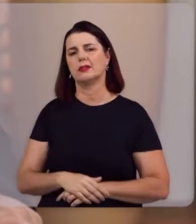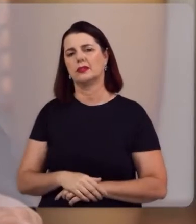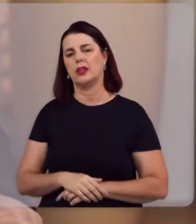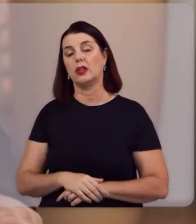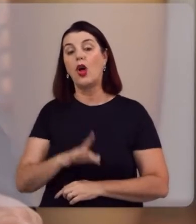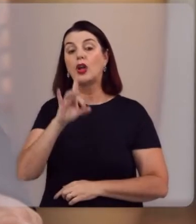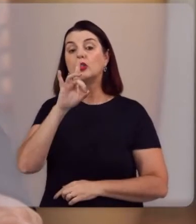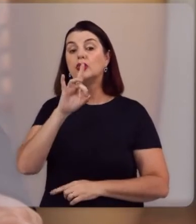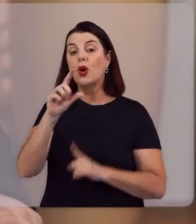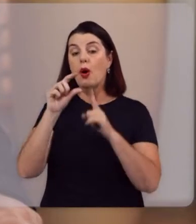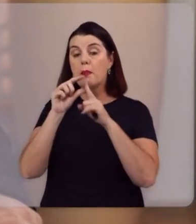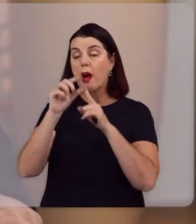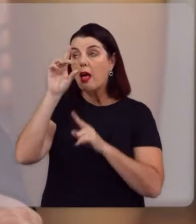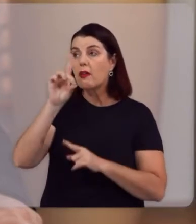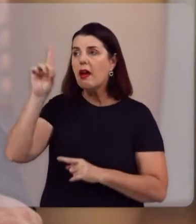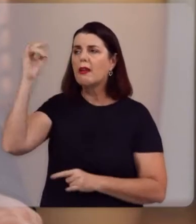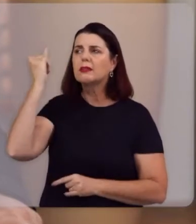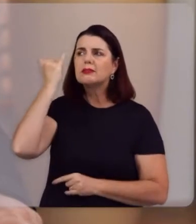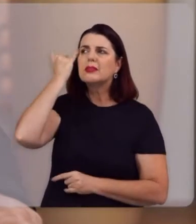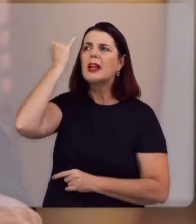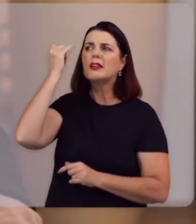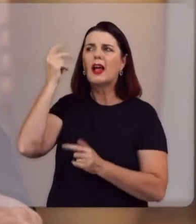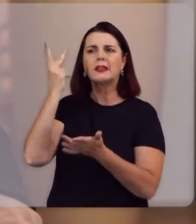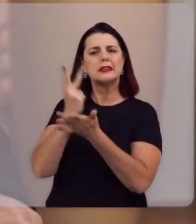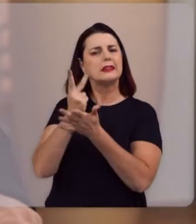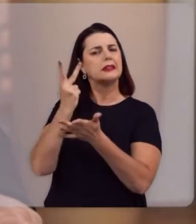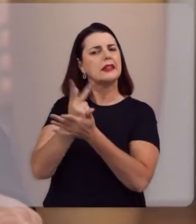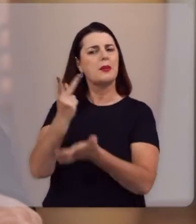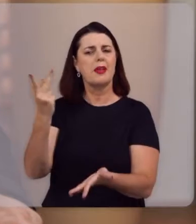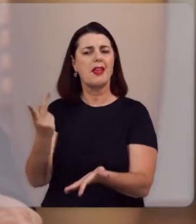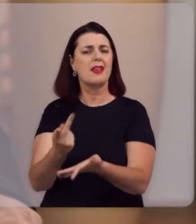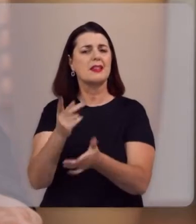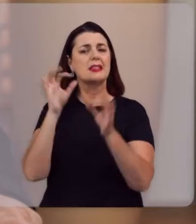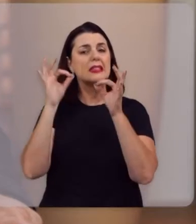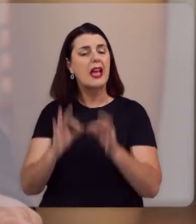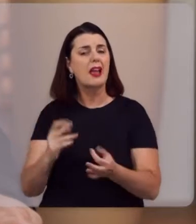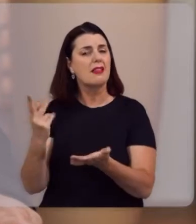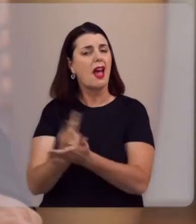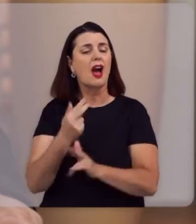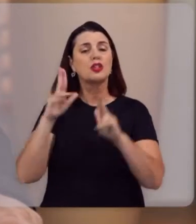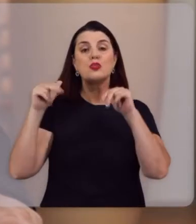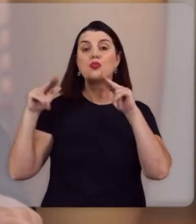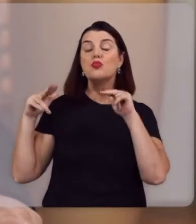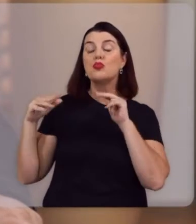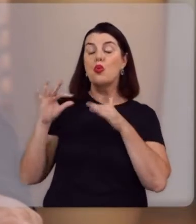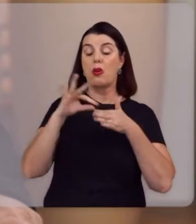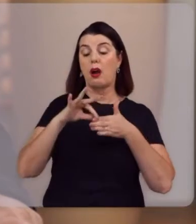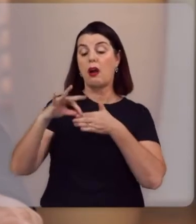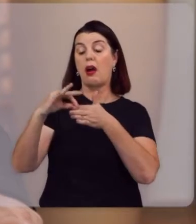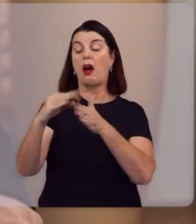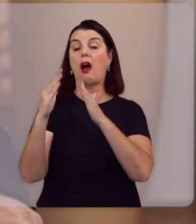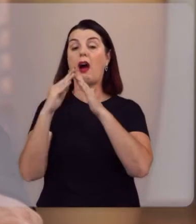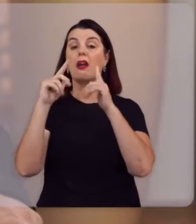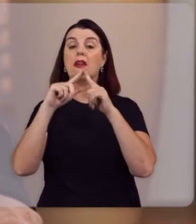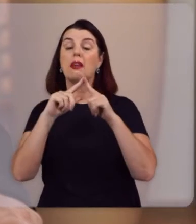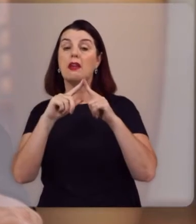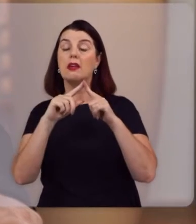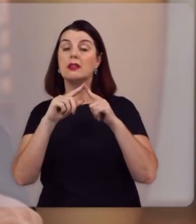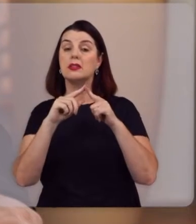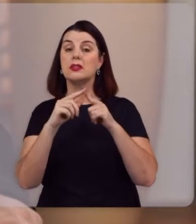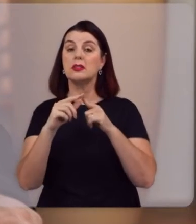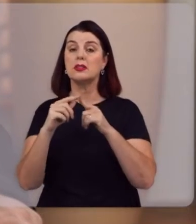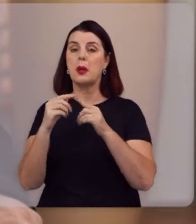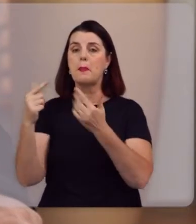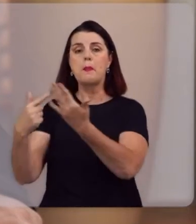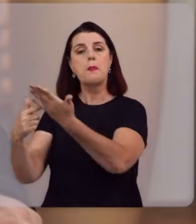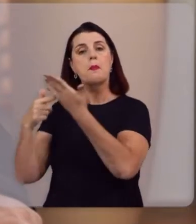Deus é inspirada, é infalível, é inerrante. É ela que conduz a vida da Igreja de Cristo. É ela